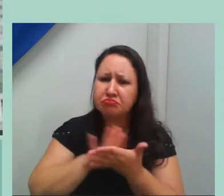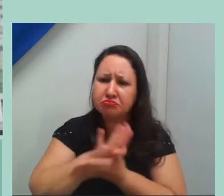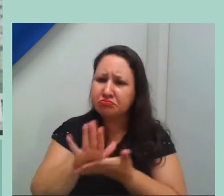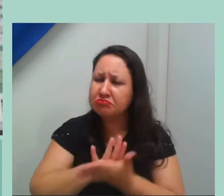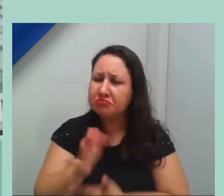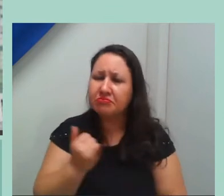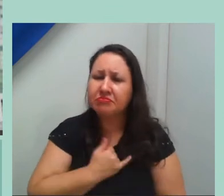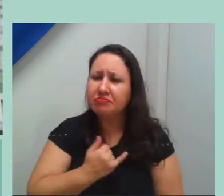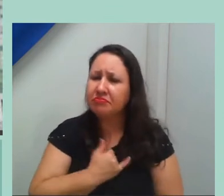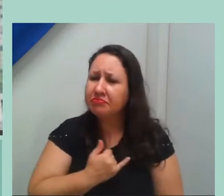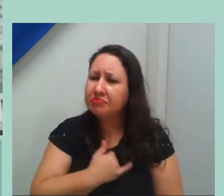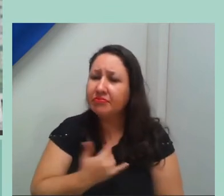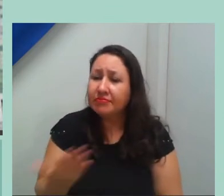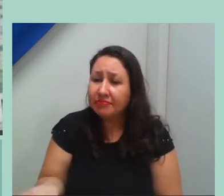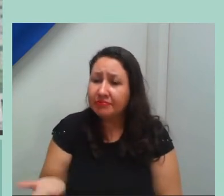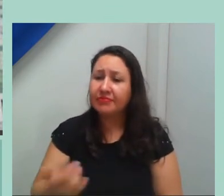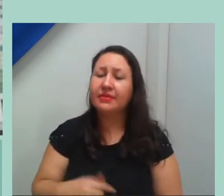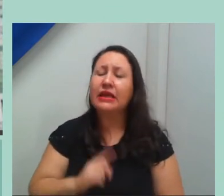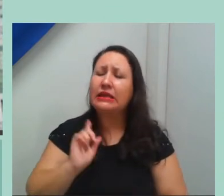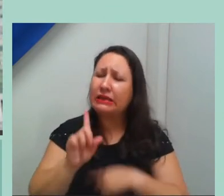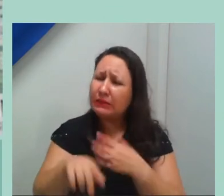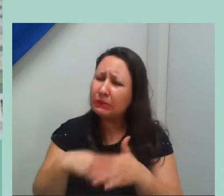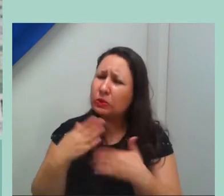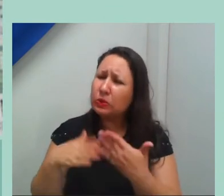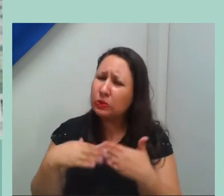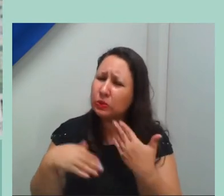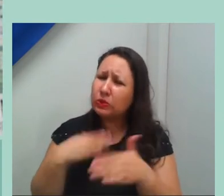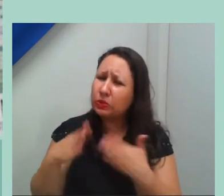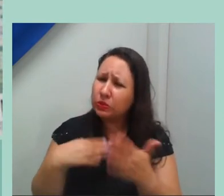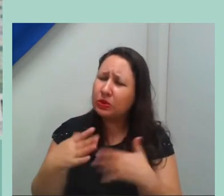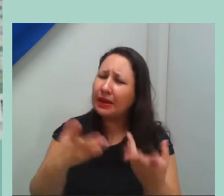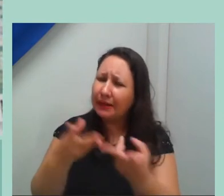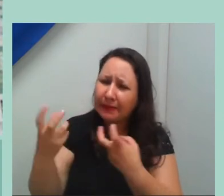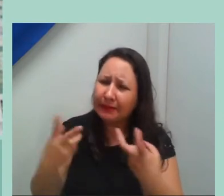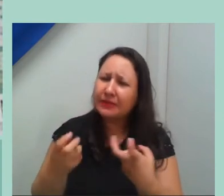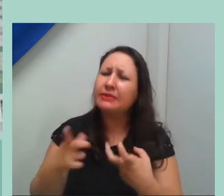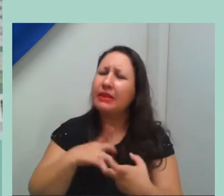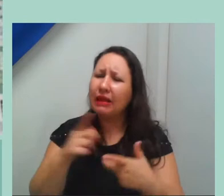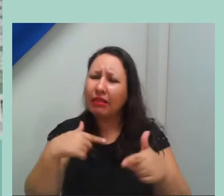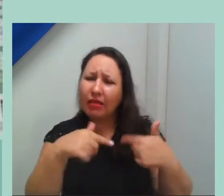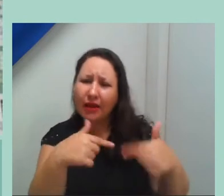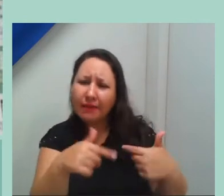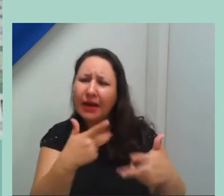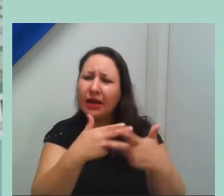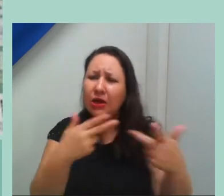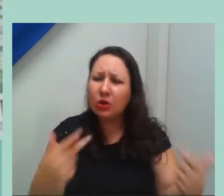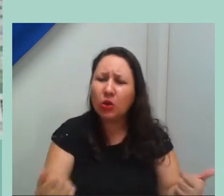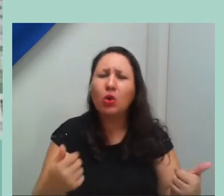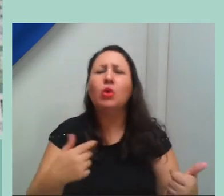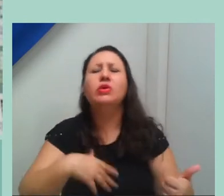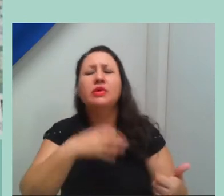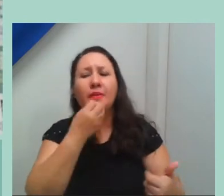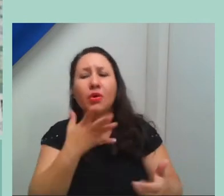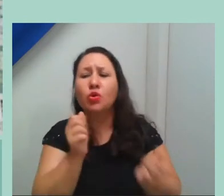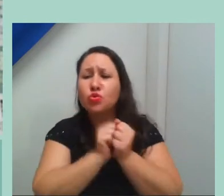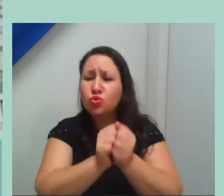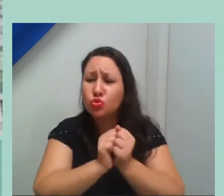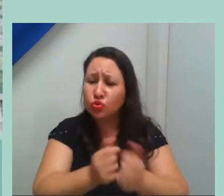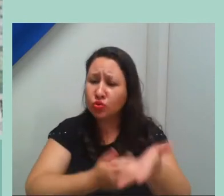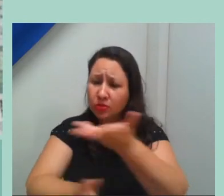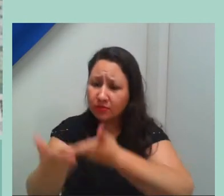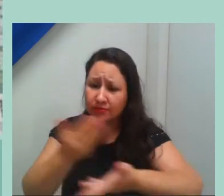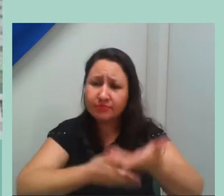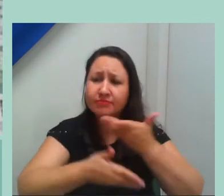E aí, a partir do momento que tudo aquilo que a gente vem trabalhando desde então, e aí eu falo a gente, todos os servidores empenhados em